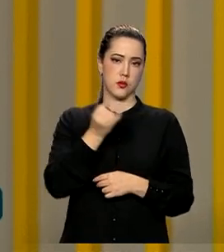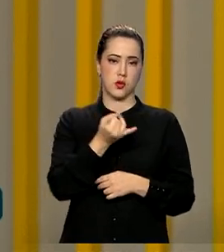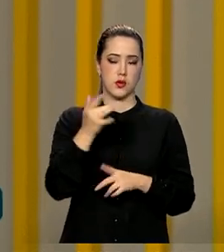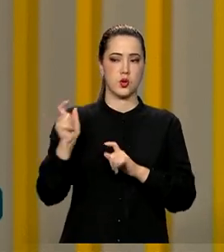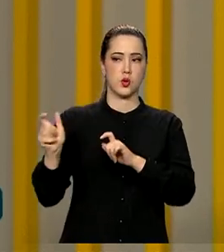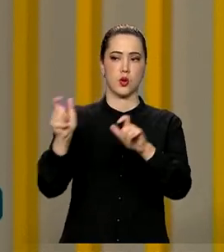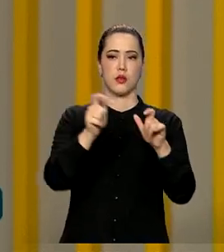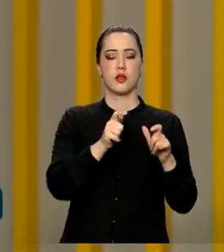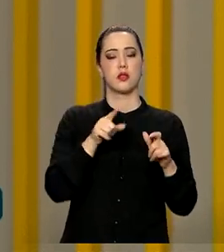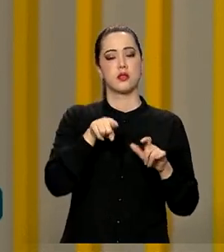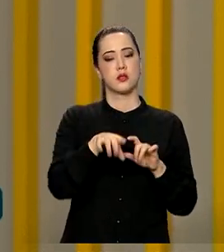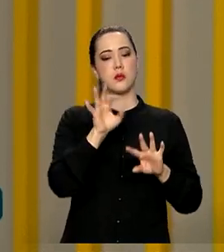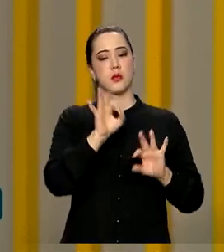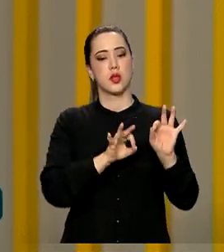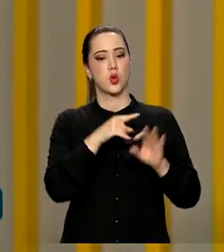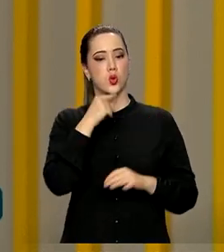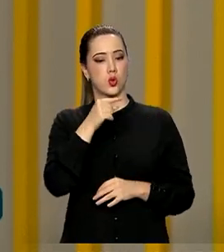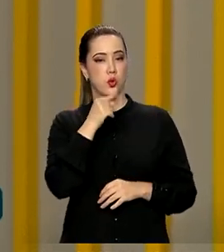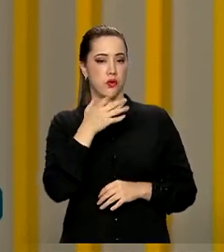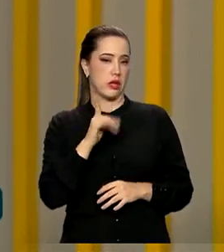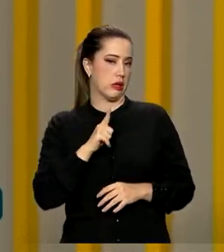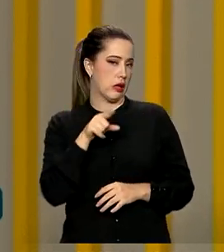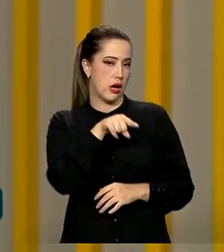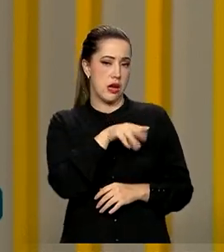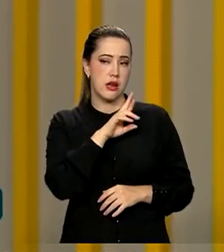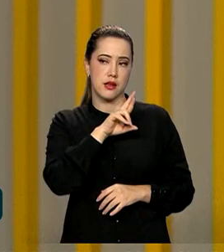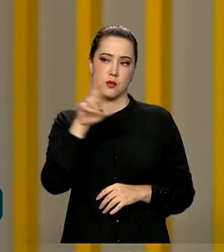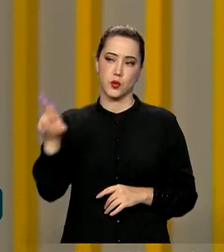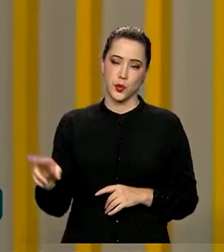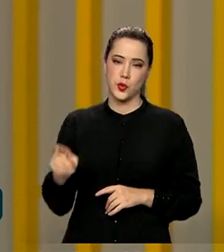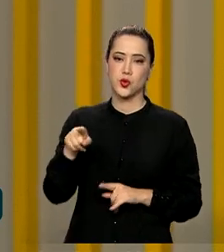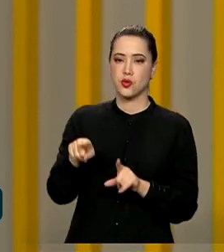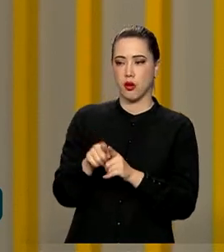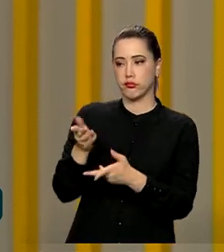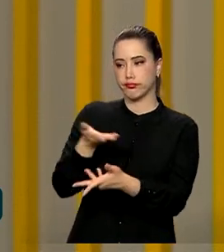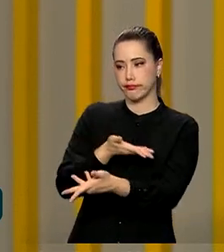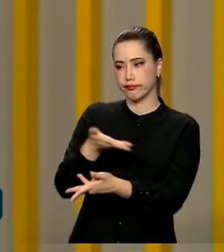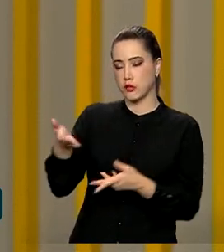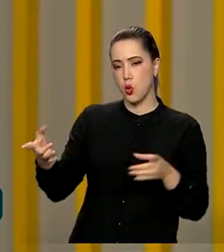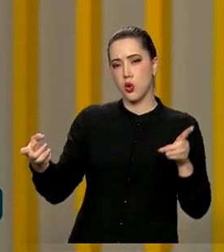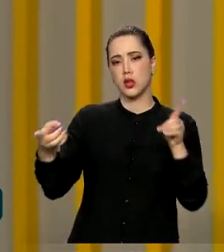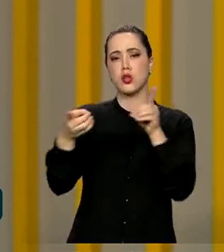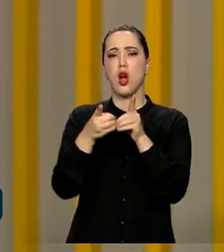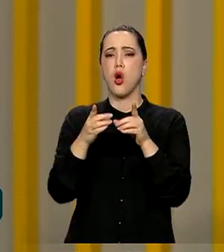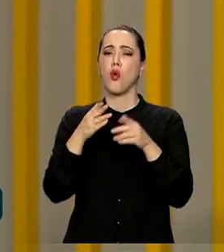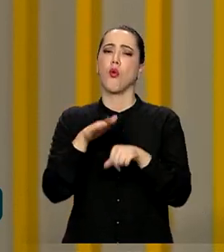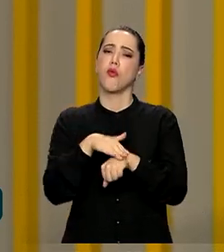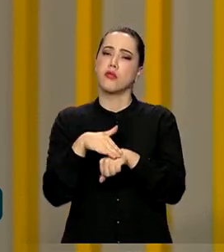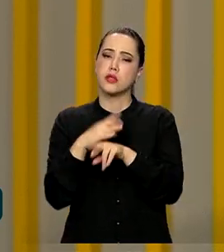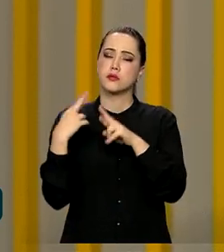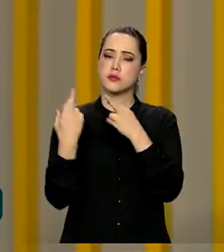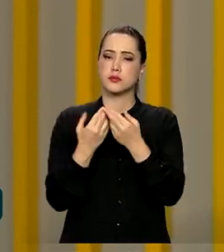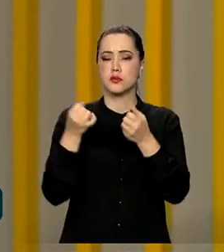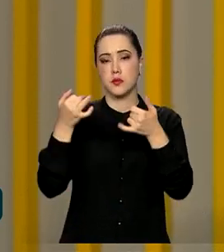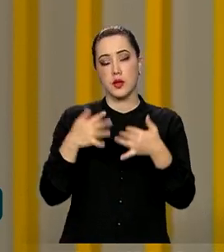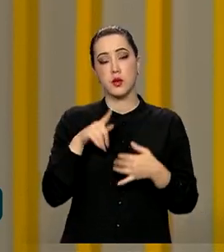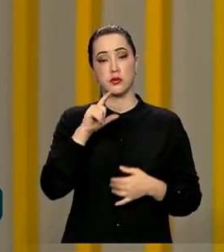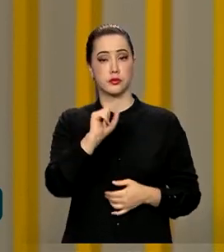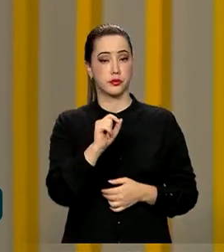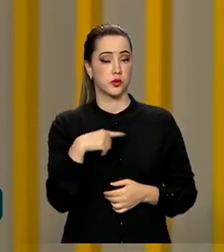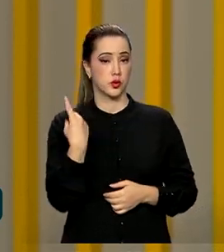ser tirado qualquer dúvida presente e vai ter o atendimento, propriamente dito. Eu diria o seguinte, Ana e Roberto,